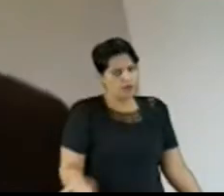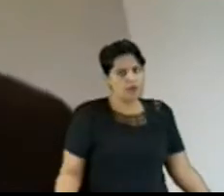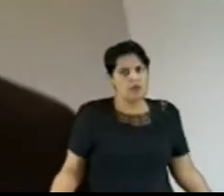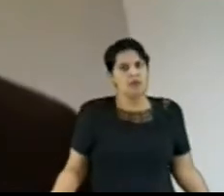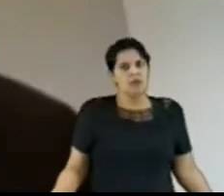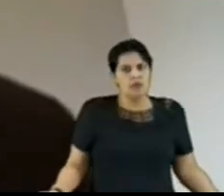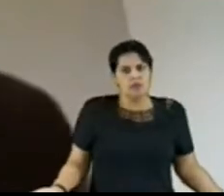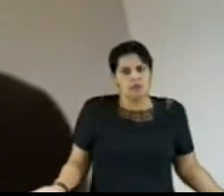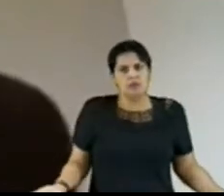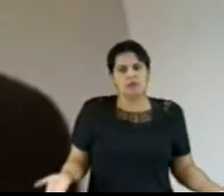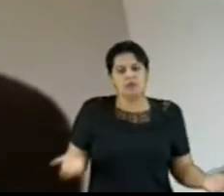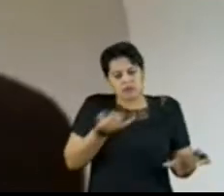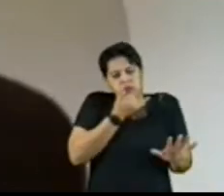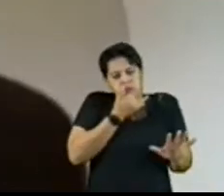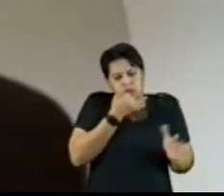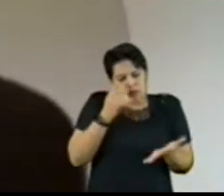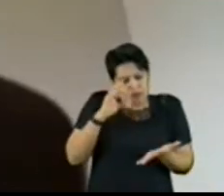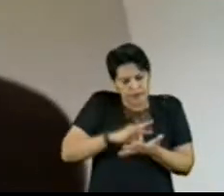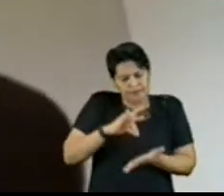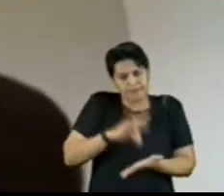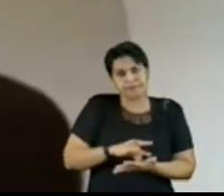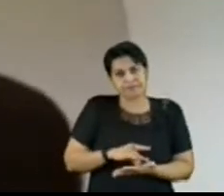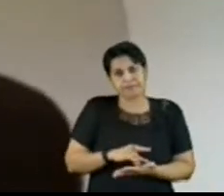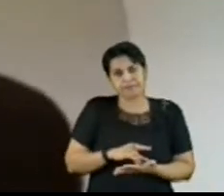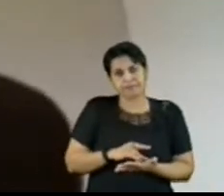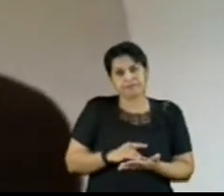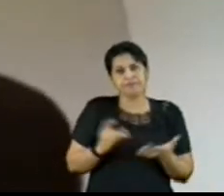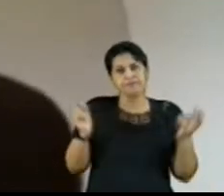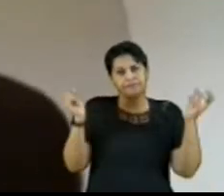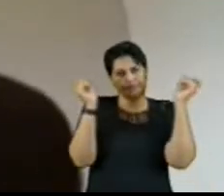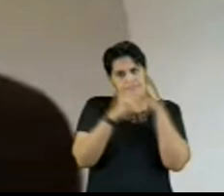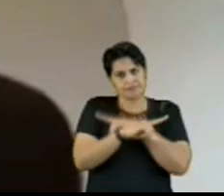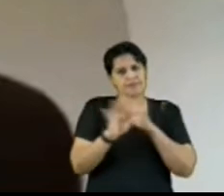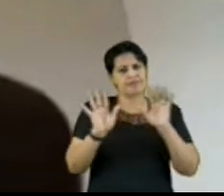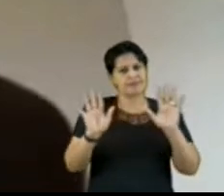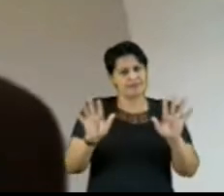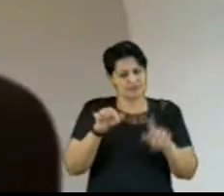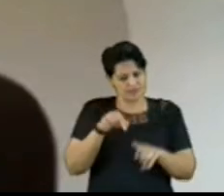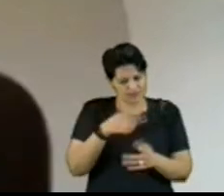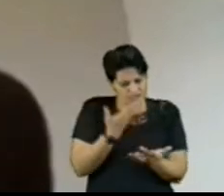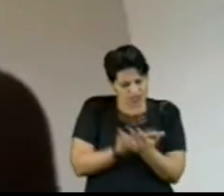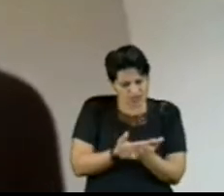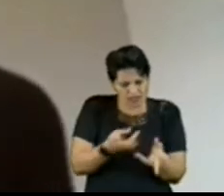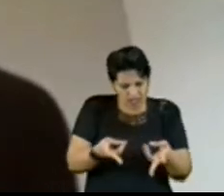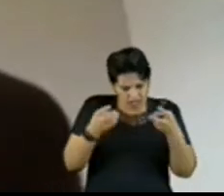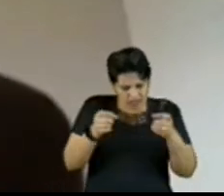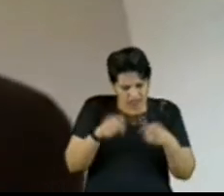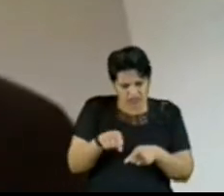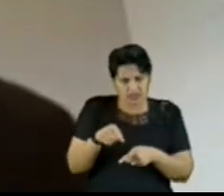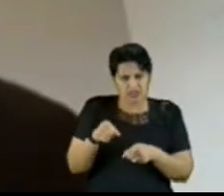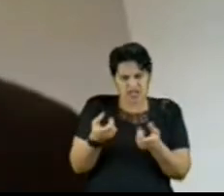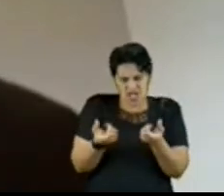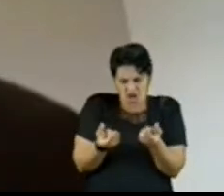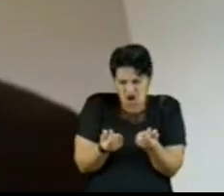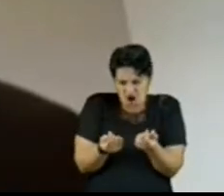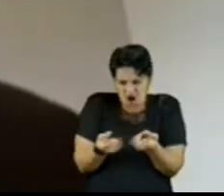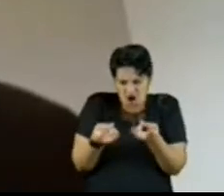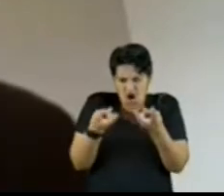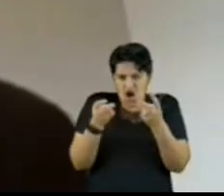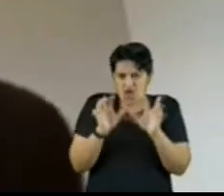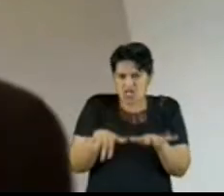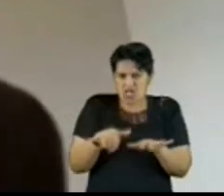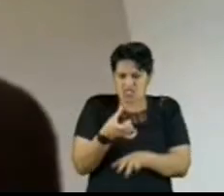presidente, com todas as vênias, a constatação equivocada de que a operação seria lucrativa em apenas